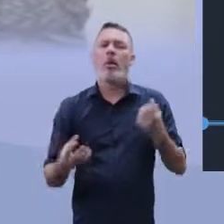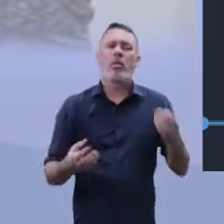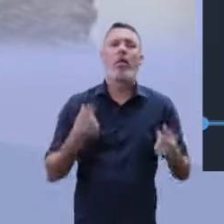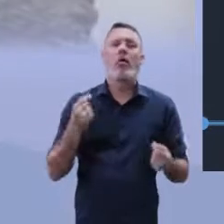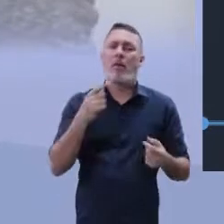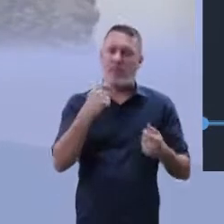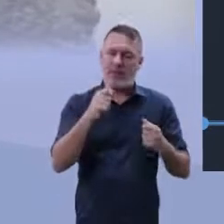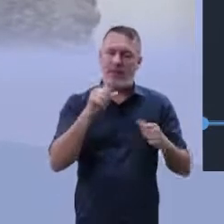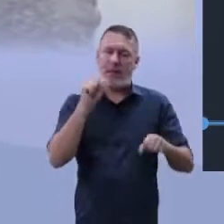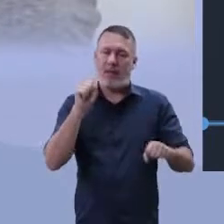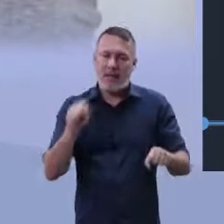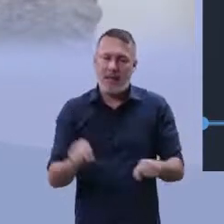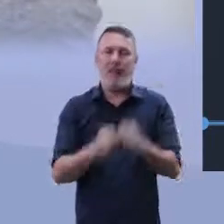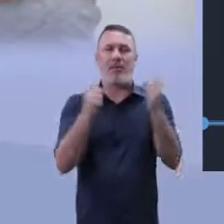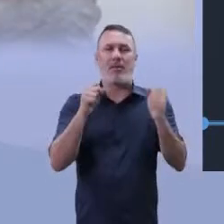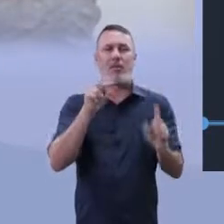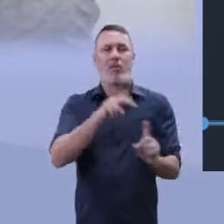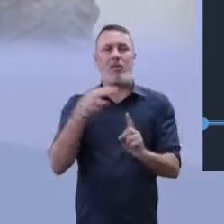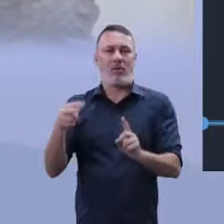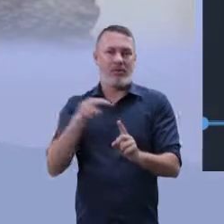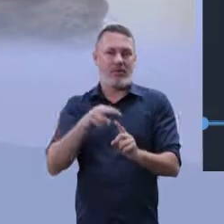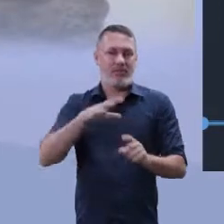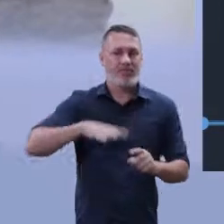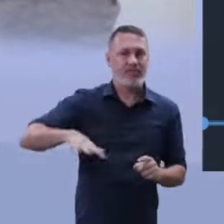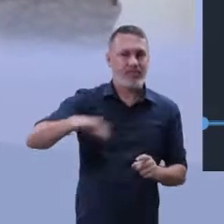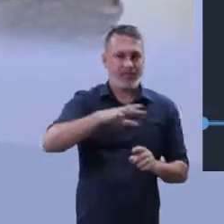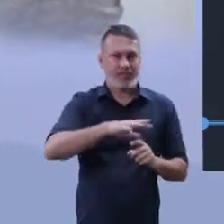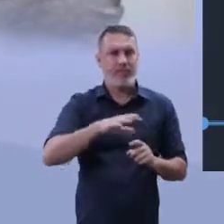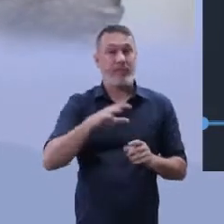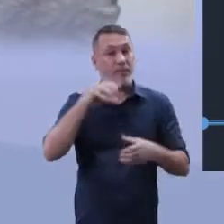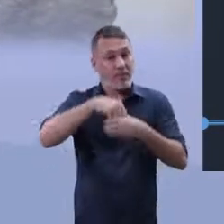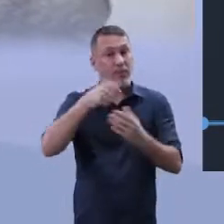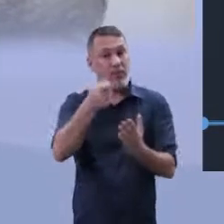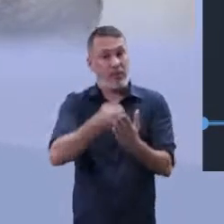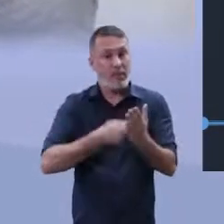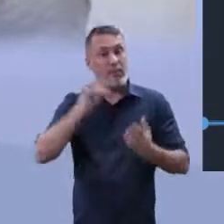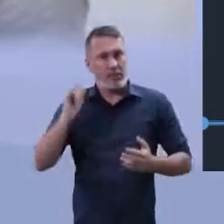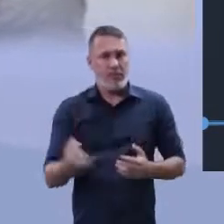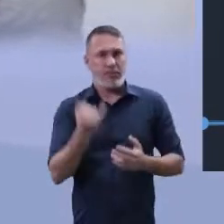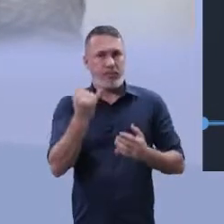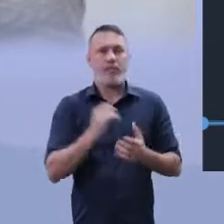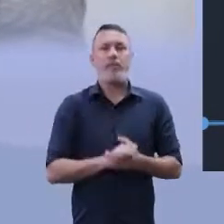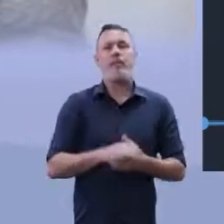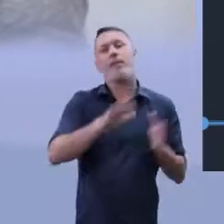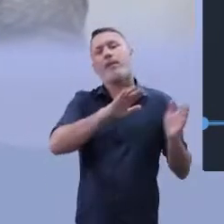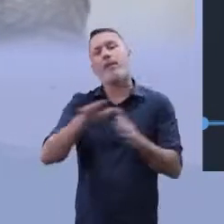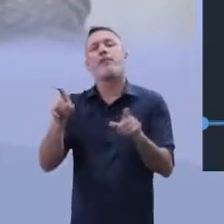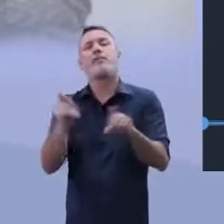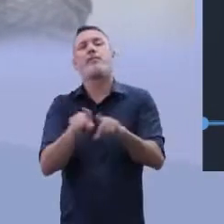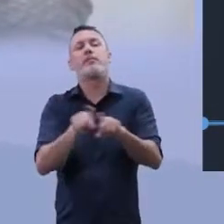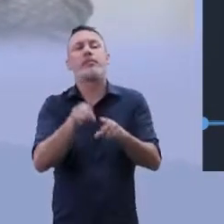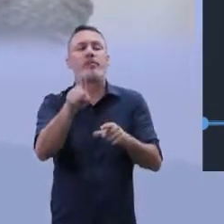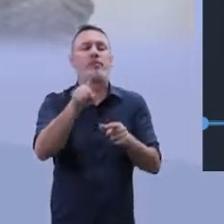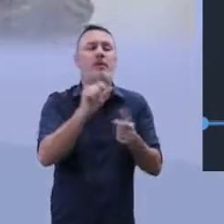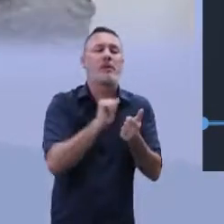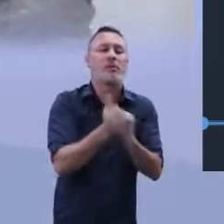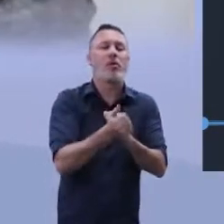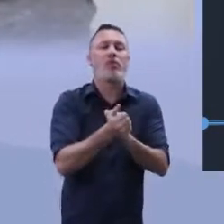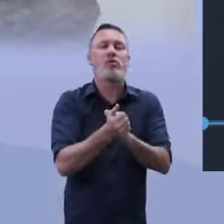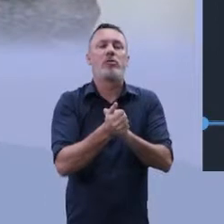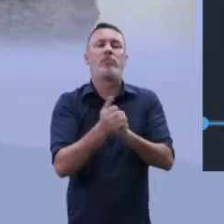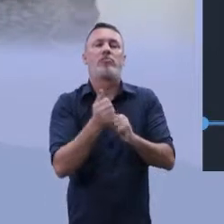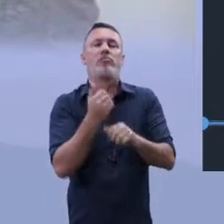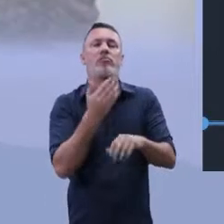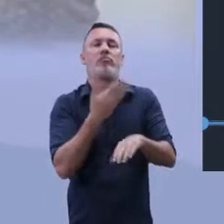Nós temos que quebrar esse paradigma dentro da nossa redação. E nós temos ali, ó, no esporte amador, para o cidadão comum, faltam campanhas